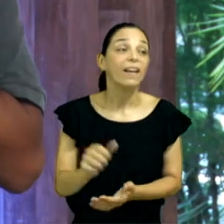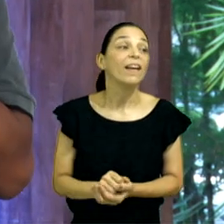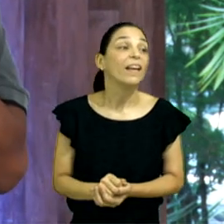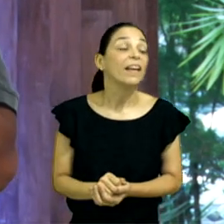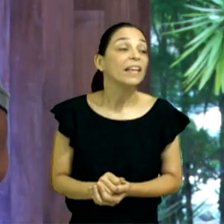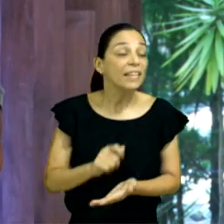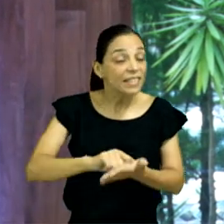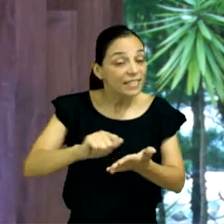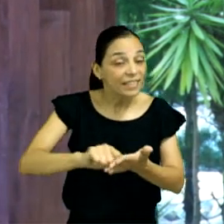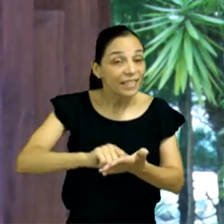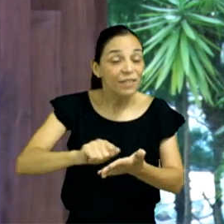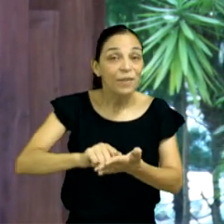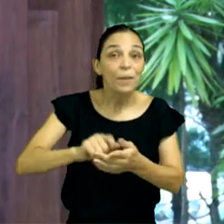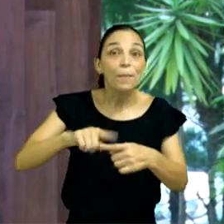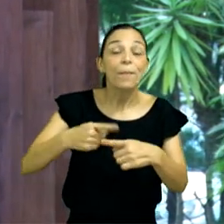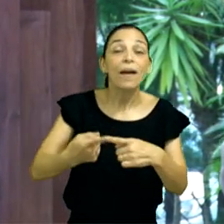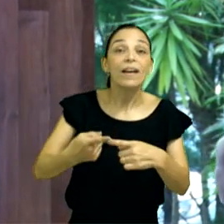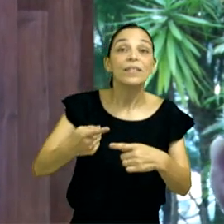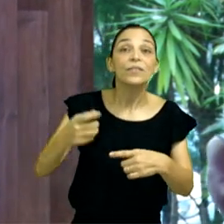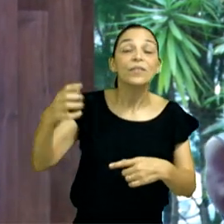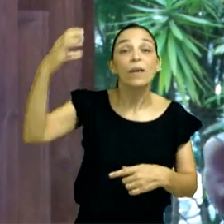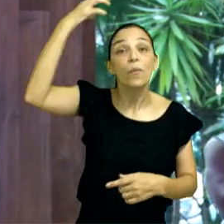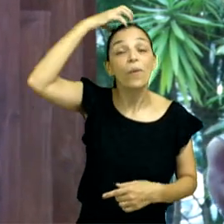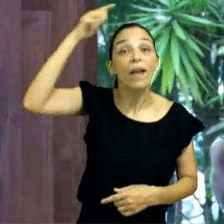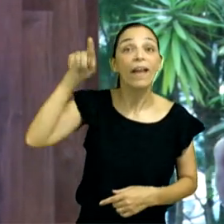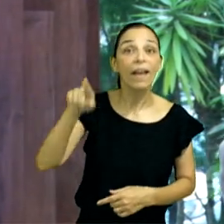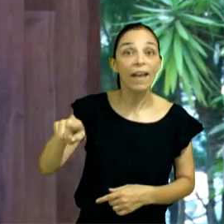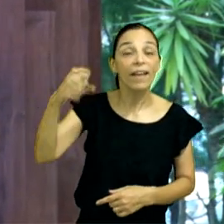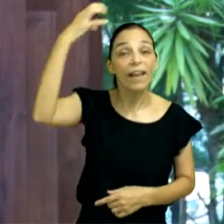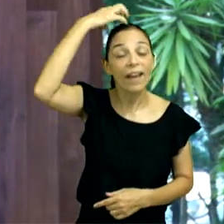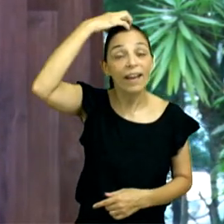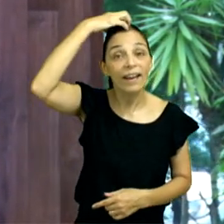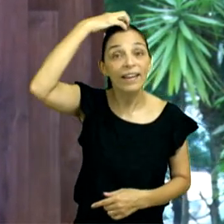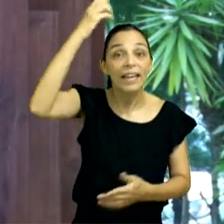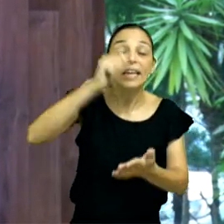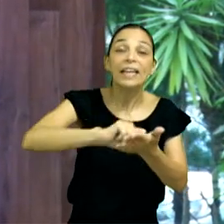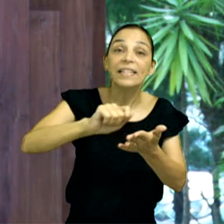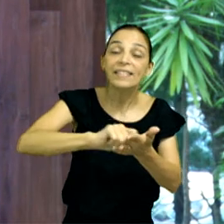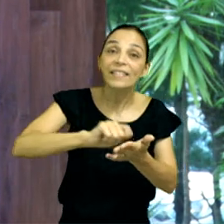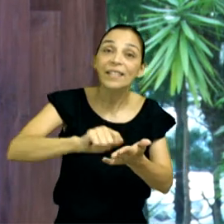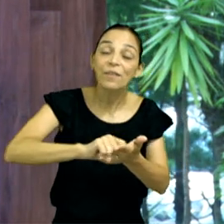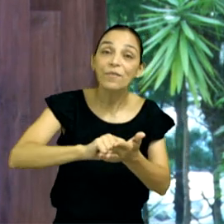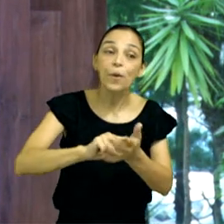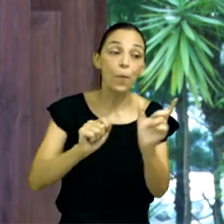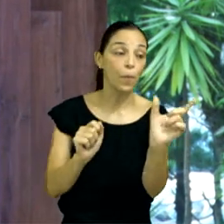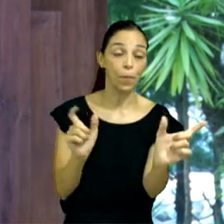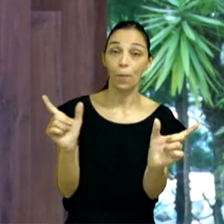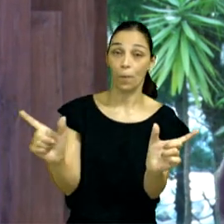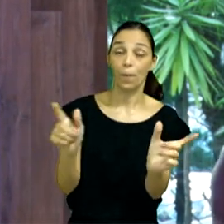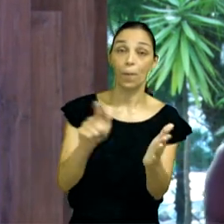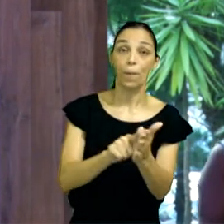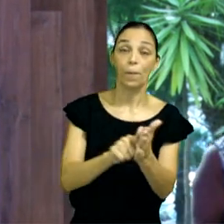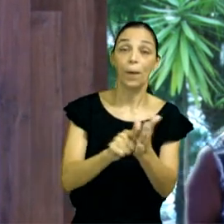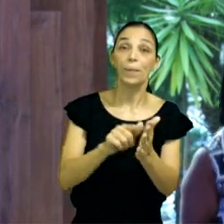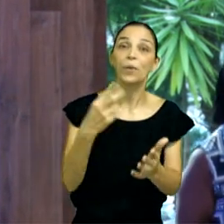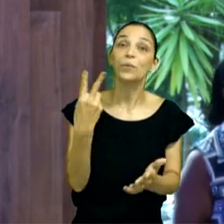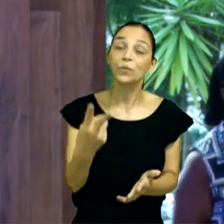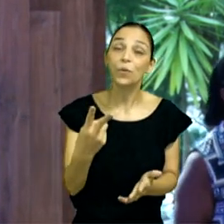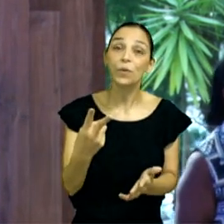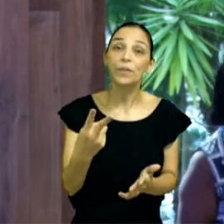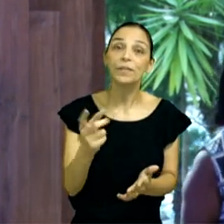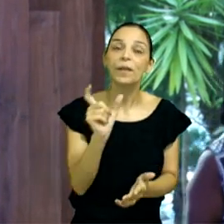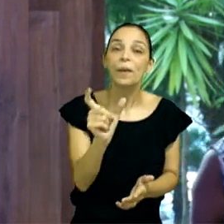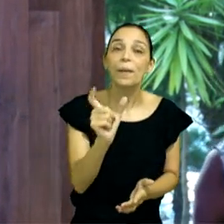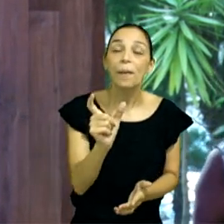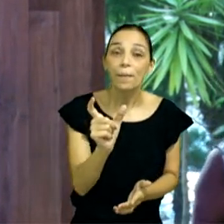papéis. E agora? Não tem jeito, não é? Não tem solução. E aquele